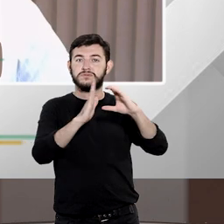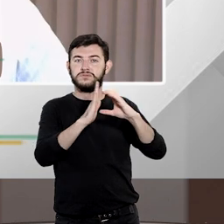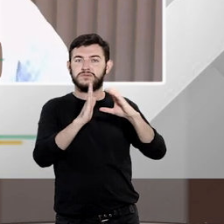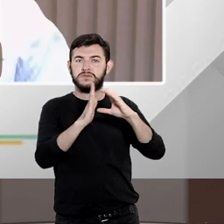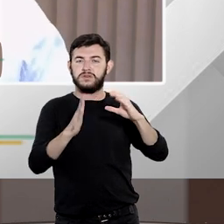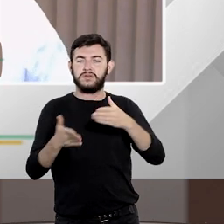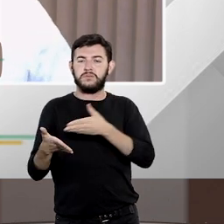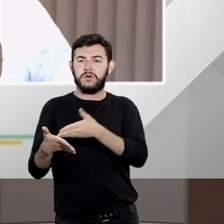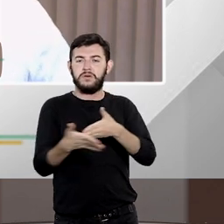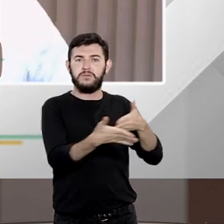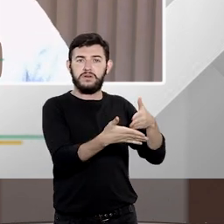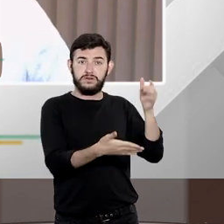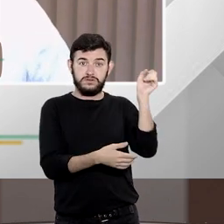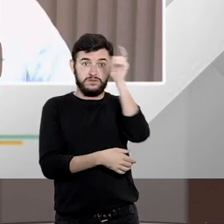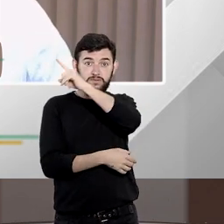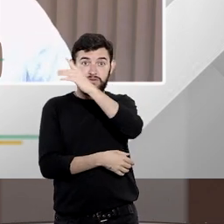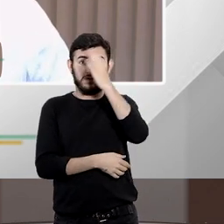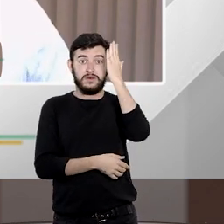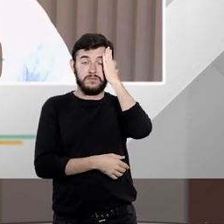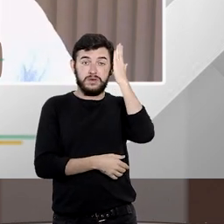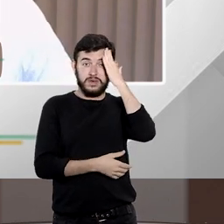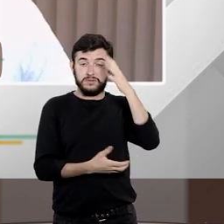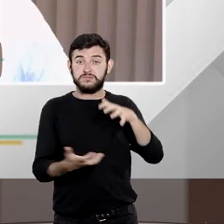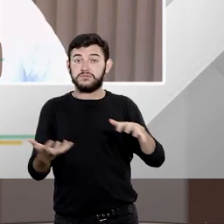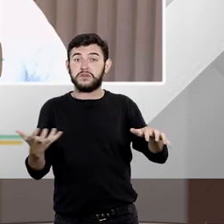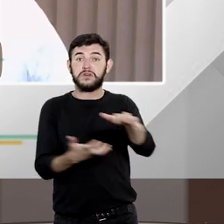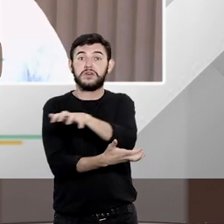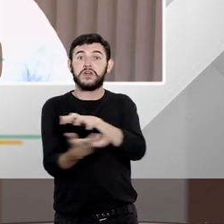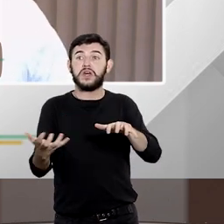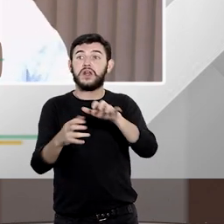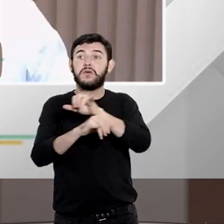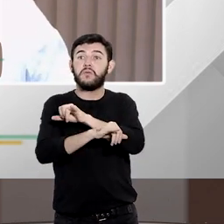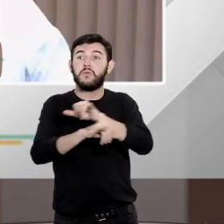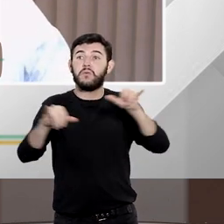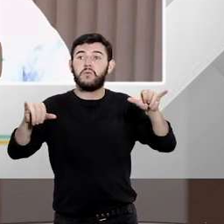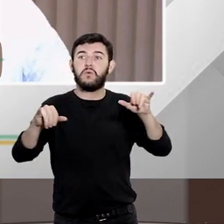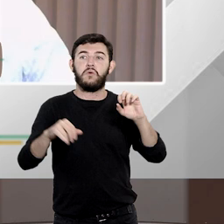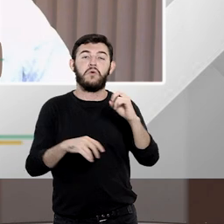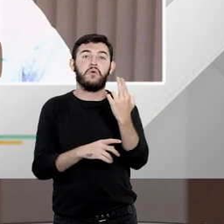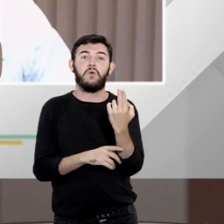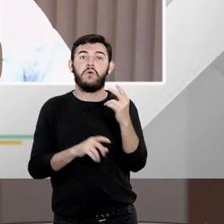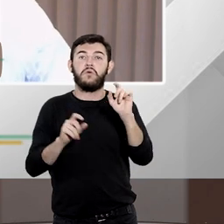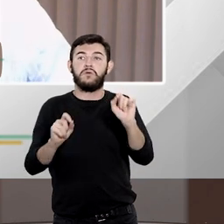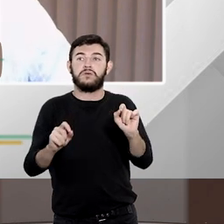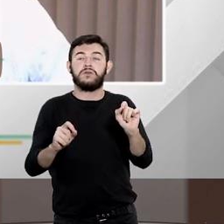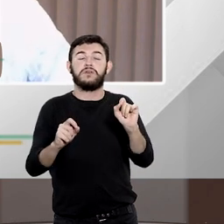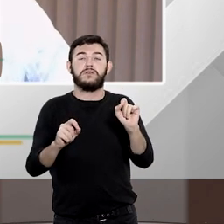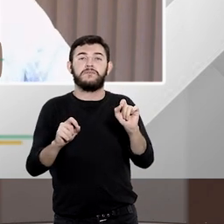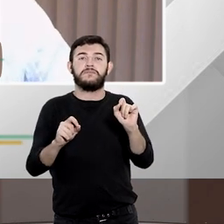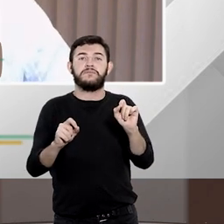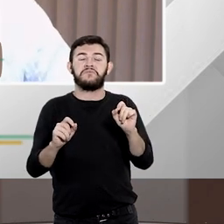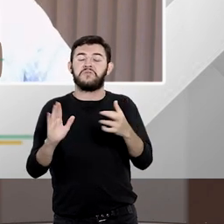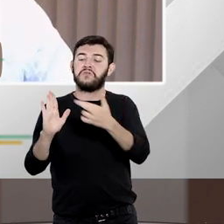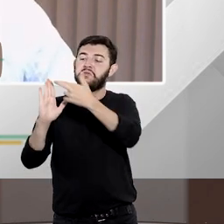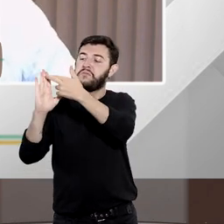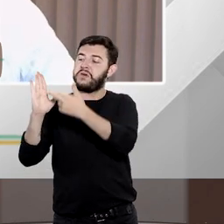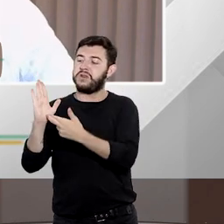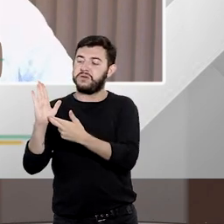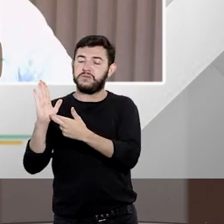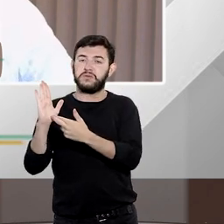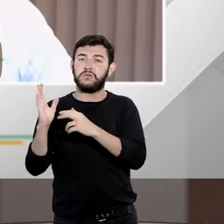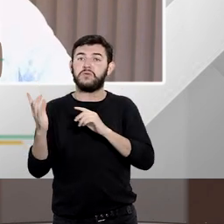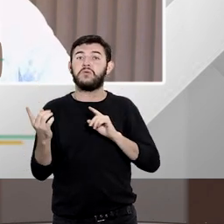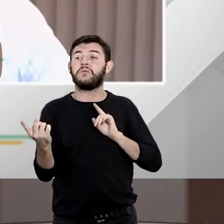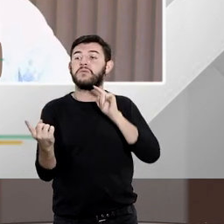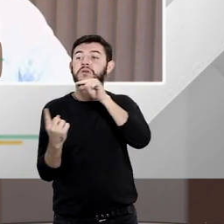em saber quando ele pode declarar greve quais são os parâmetros necessários para que aquela greve seja respeitada